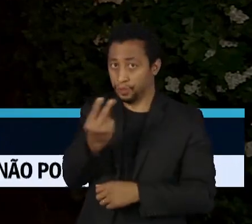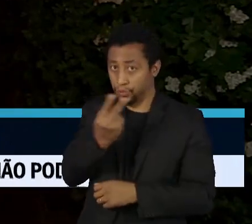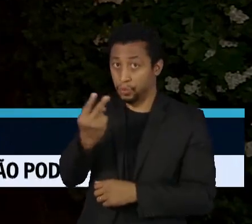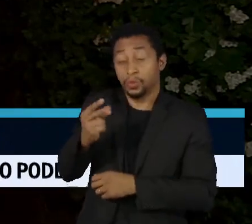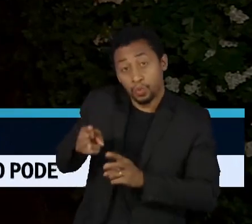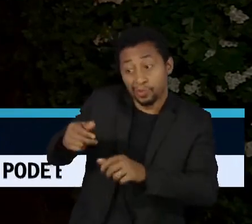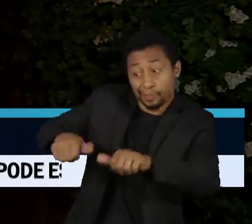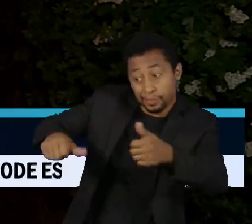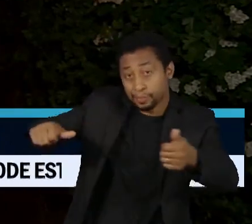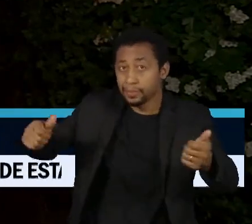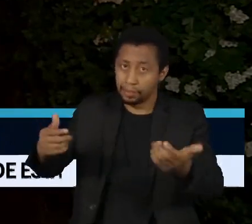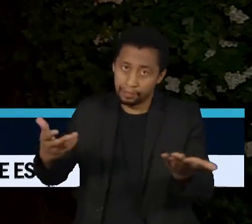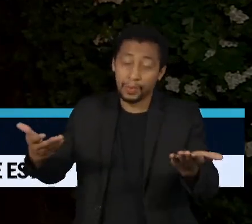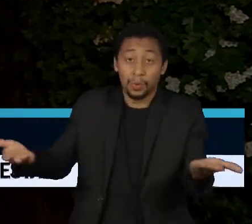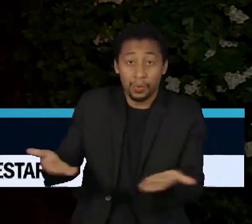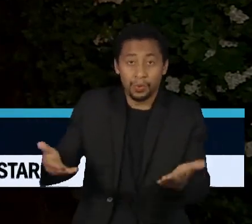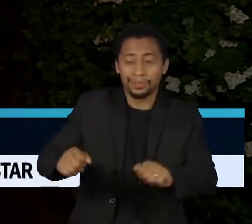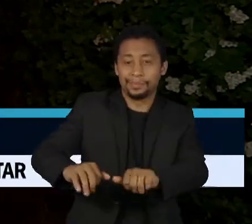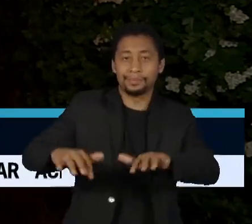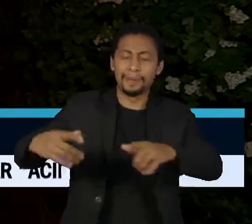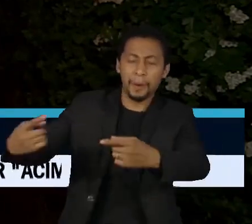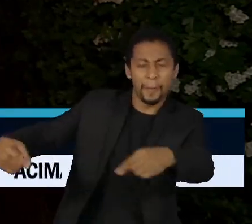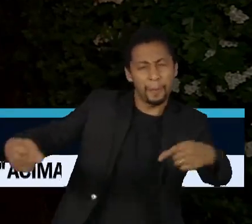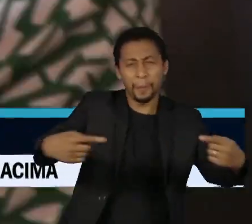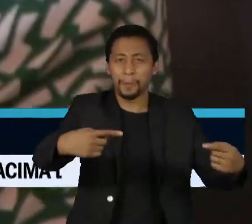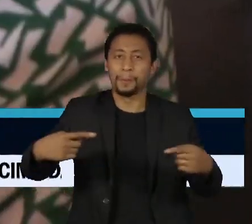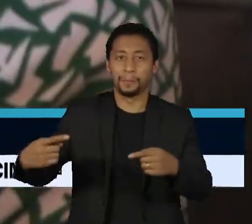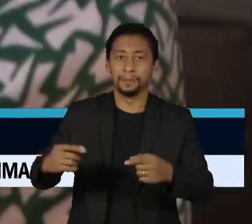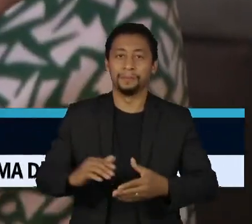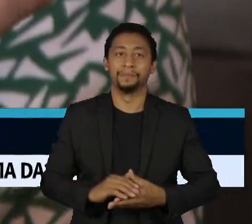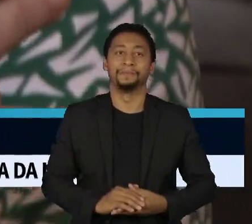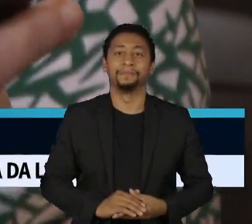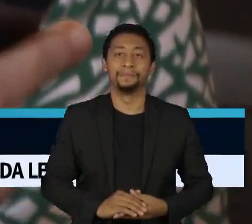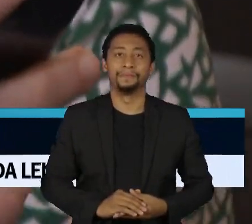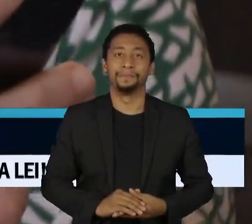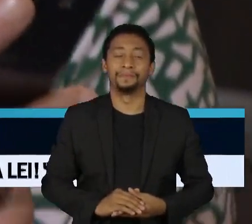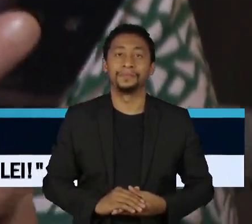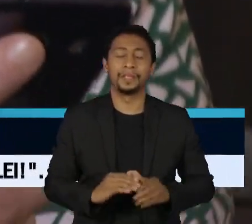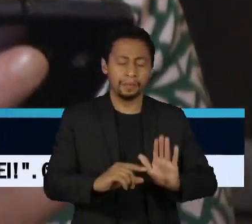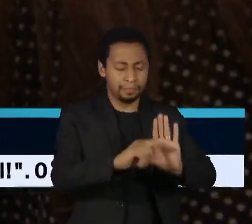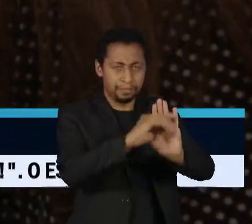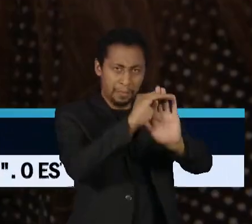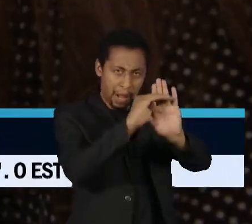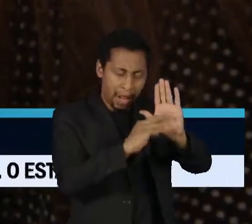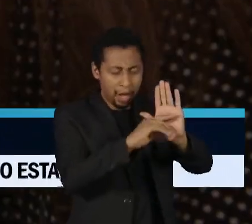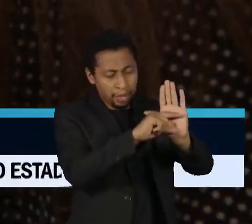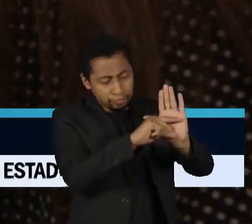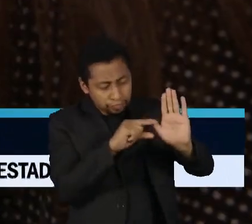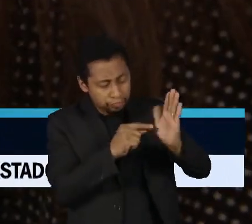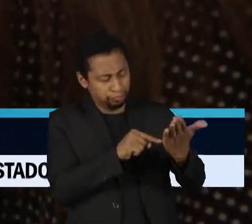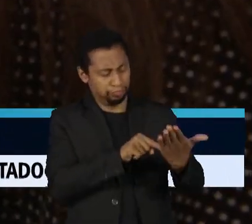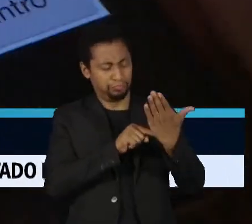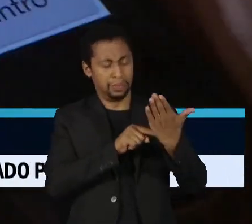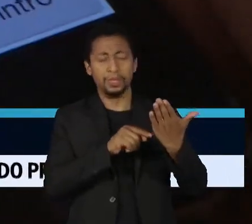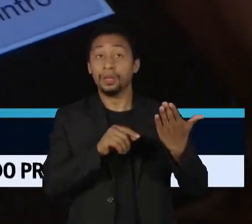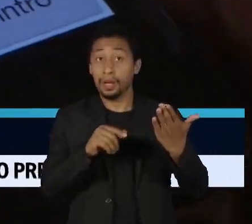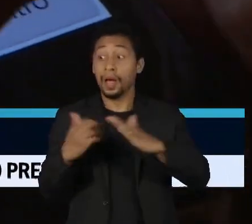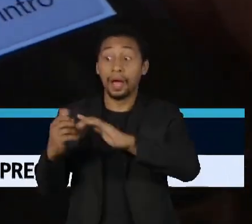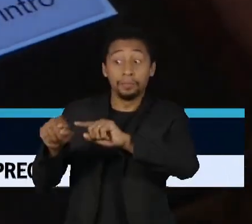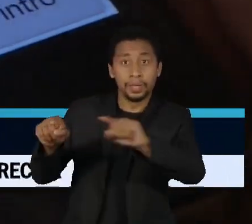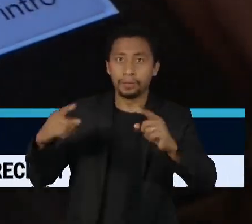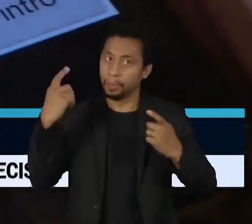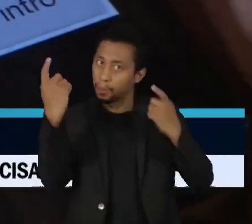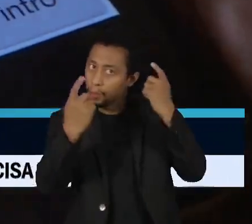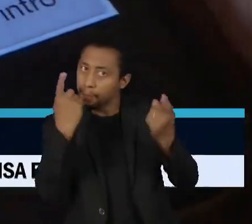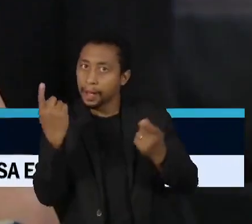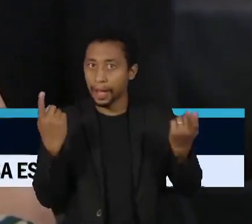Hoje, passou por mais uma sessão de discussões em Westminster. Um dos trechos do texto tem gerado reações nas plataformas, o que